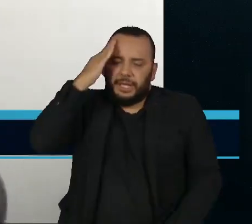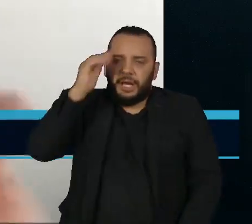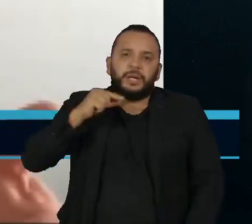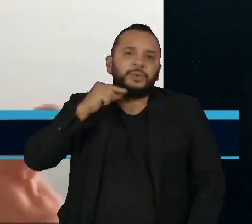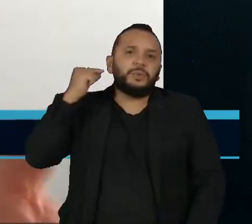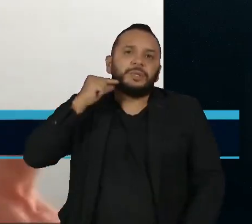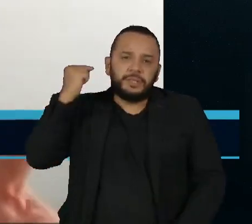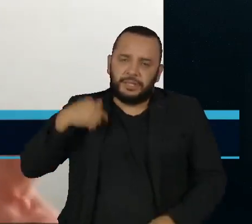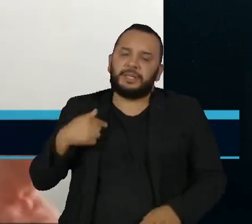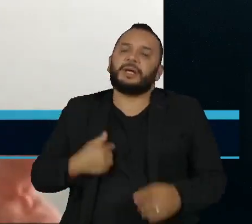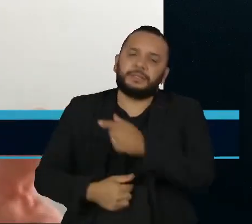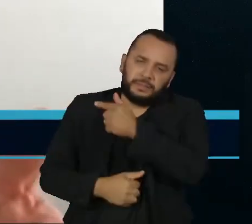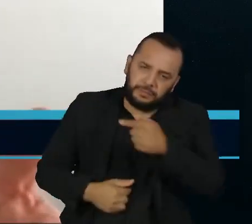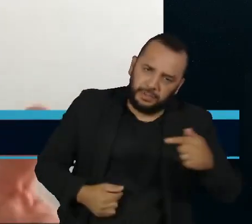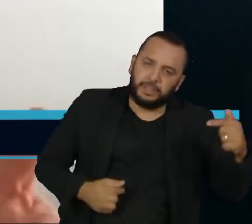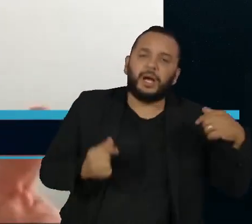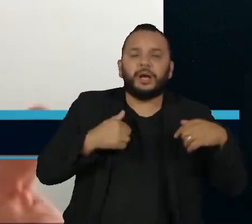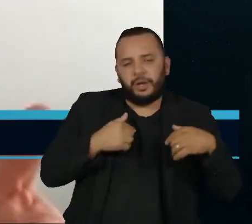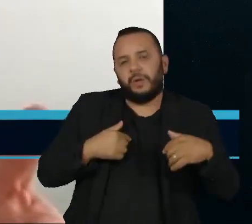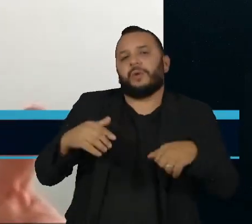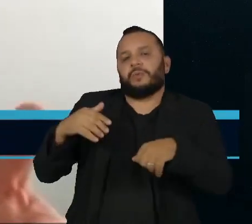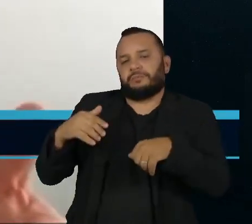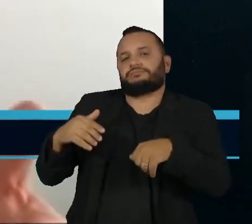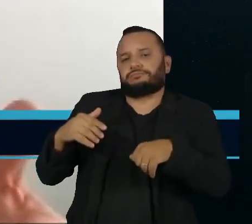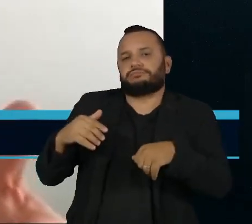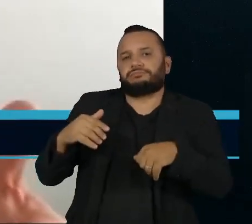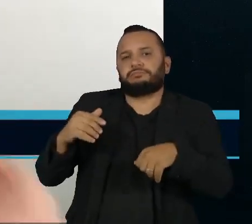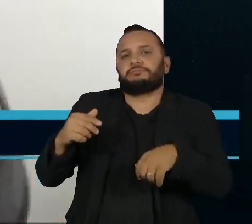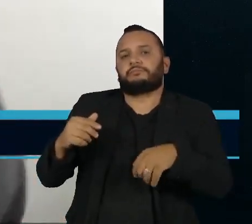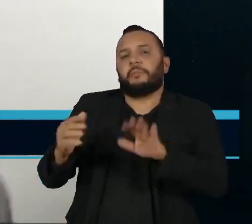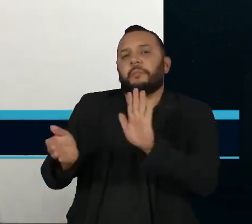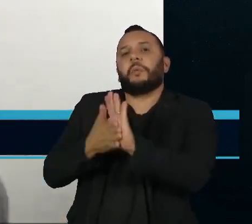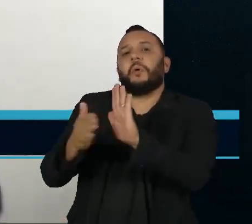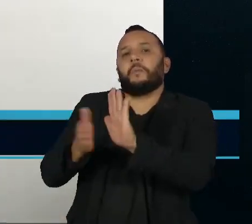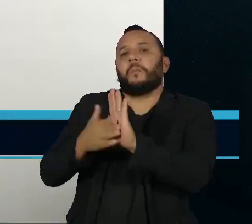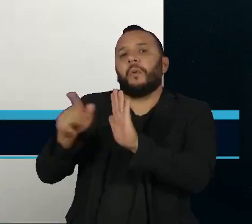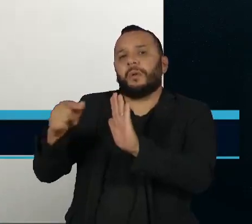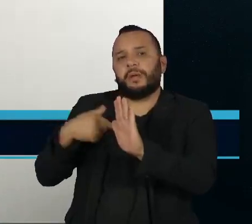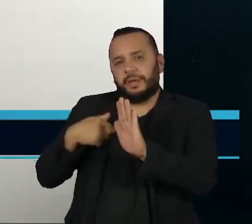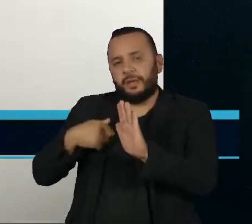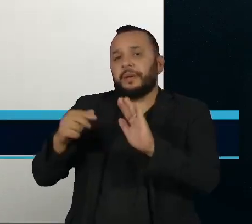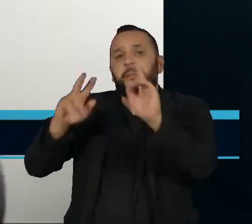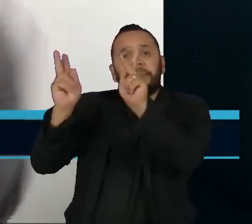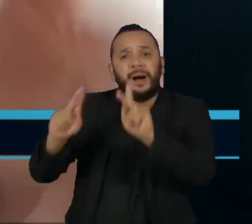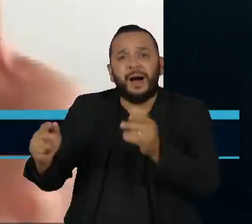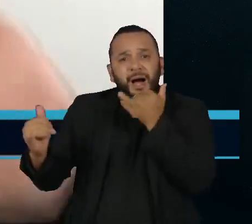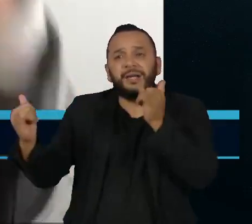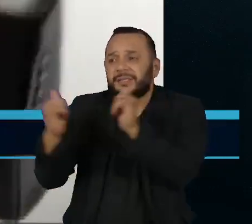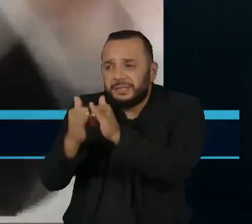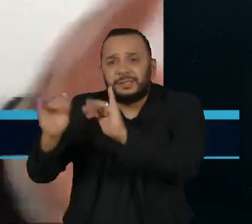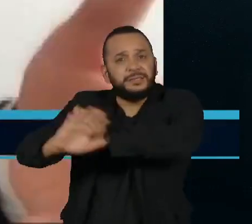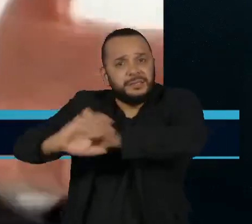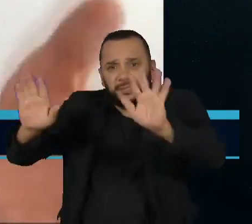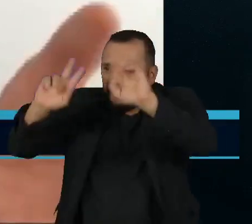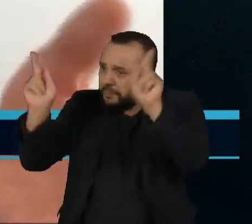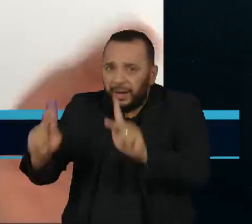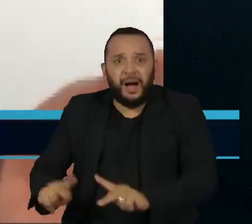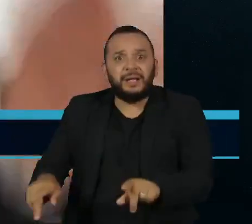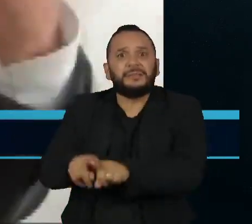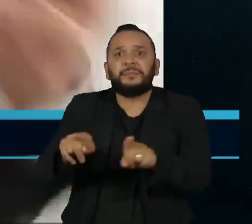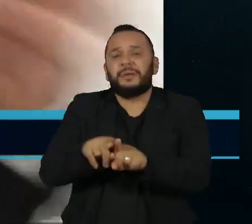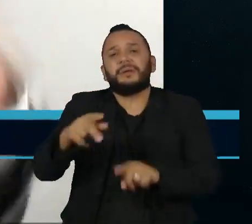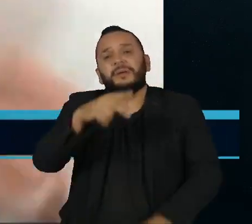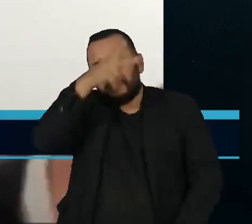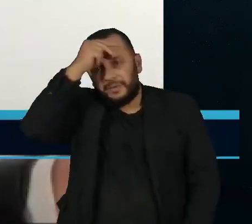durante a semana também, eu disse que seria capaz de propor uma trégua humanitária com o Arto Lira, com o prefeito de Maceió,